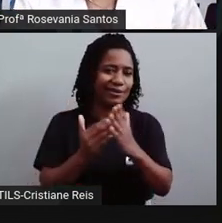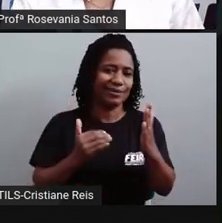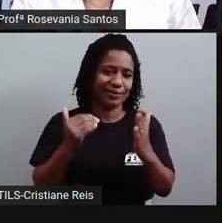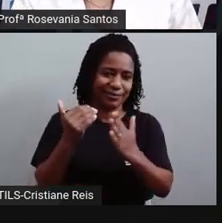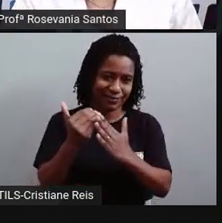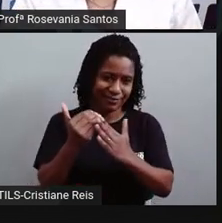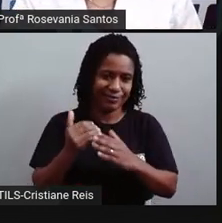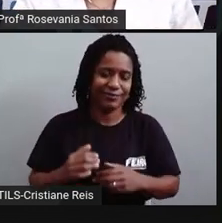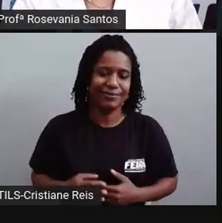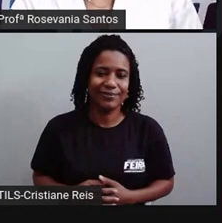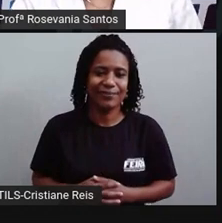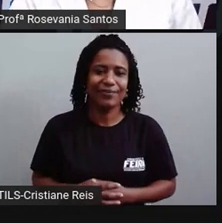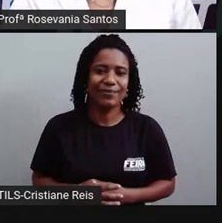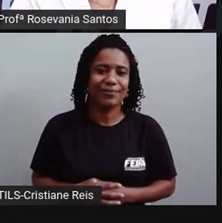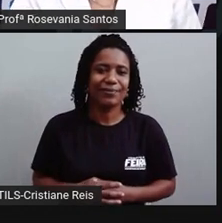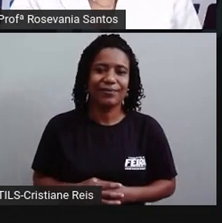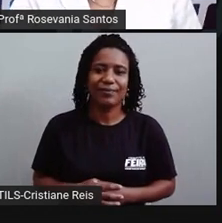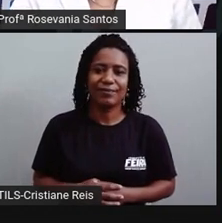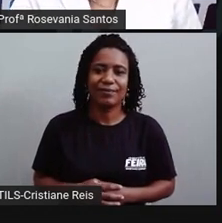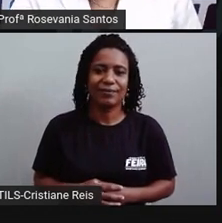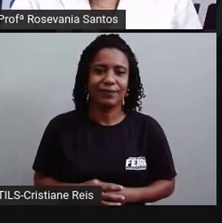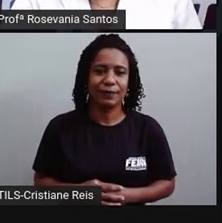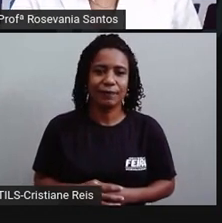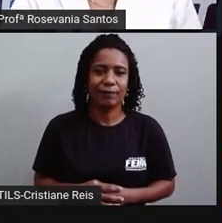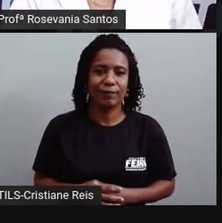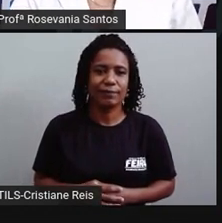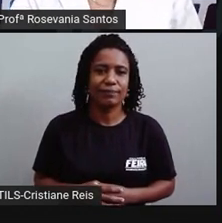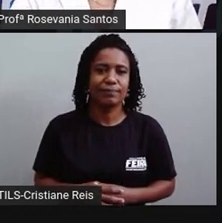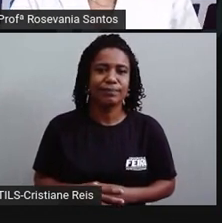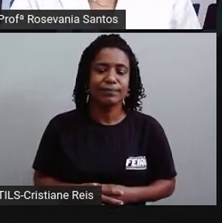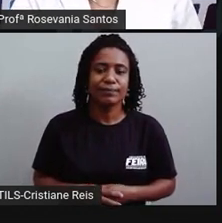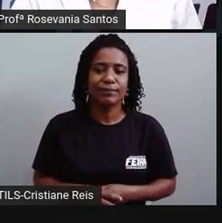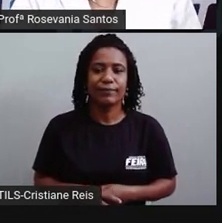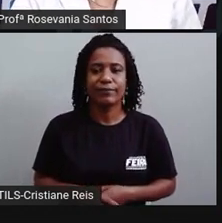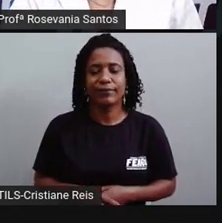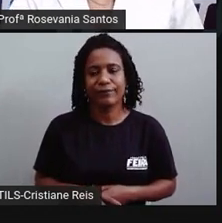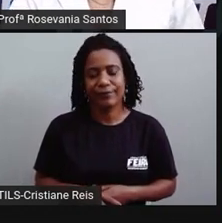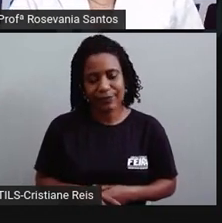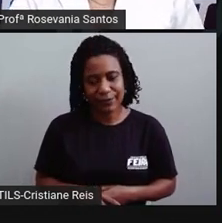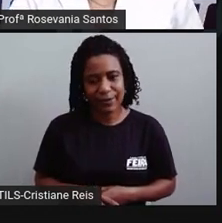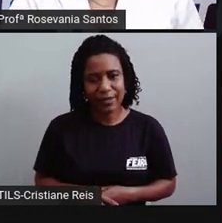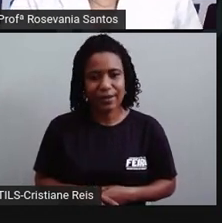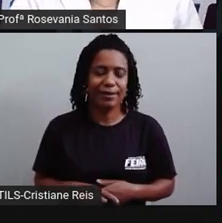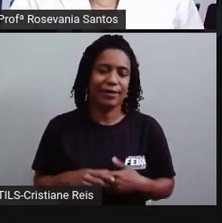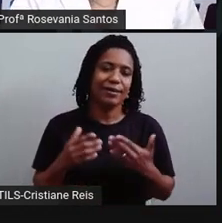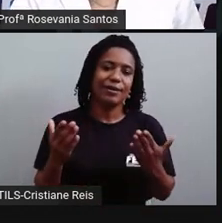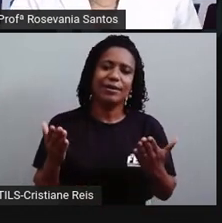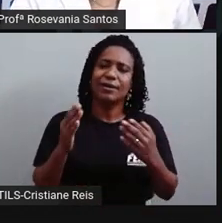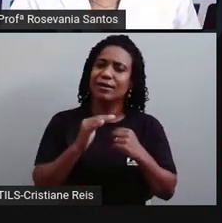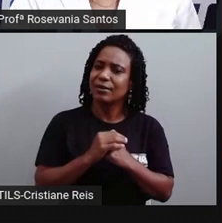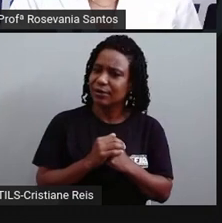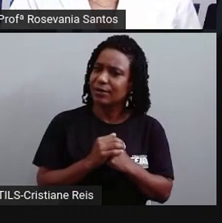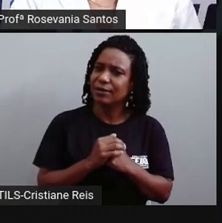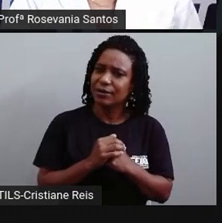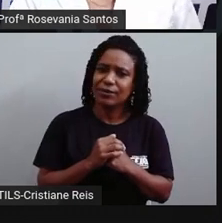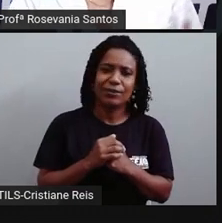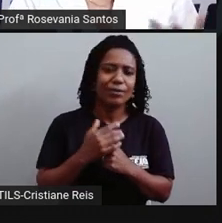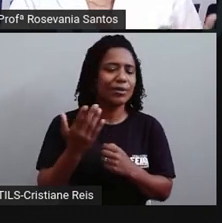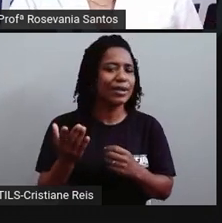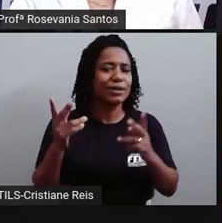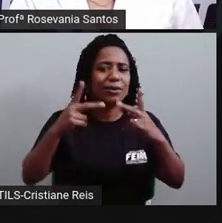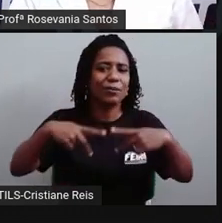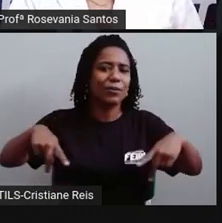pessoas vivendo aí nesse espaço. Bom, e aí, o que que fez com que essa